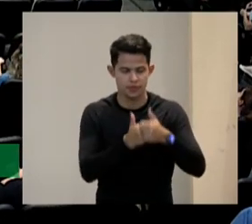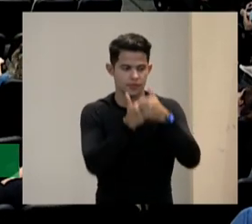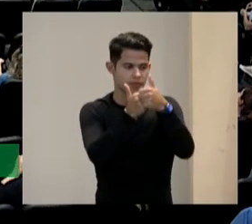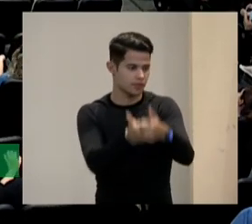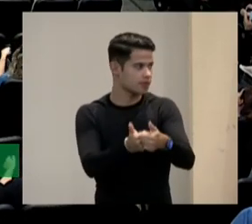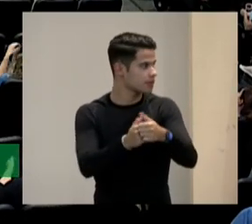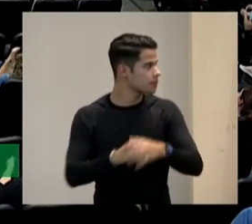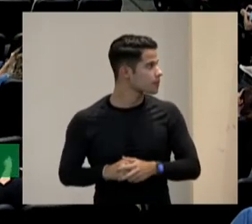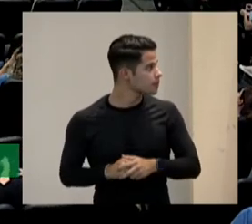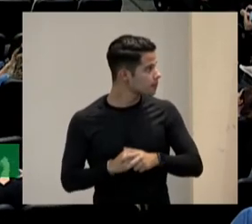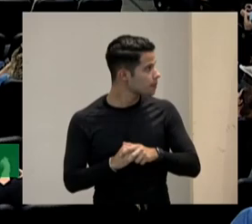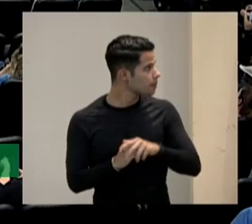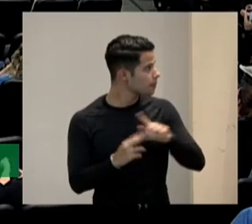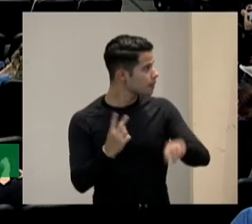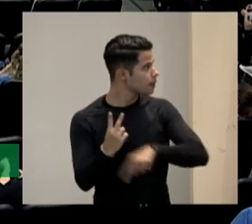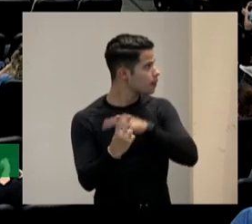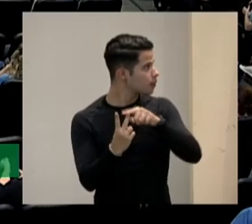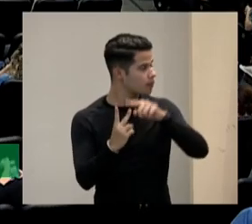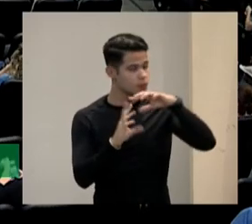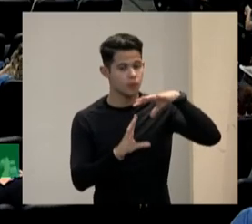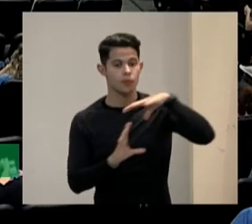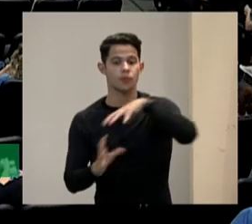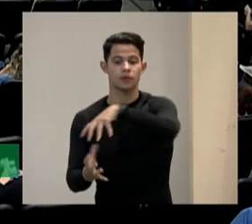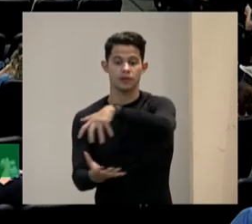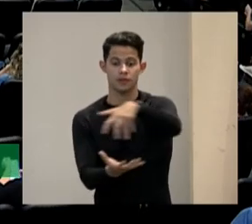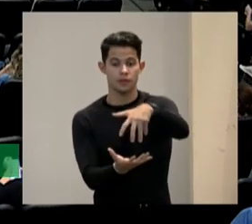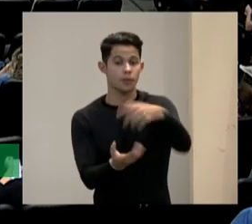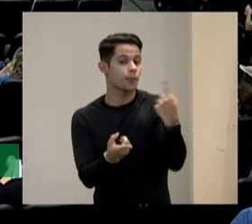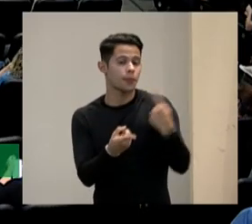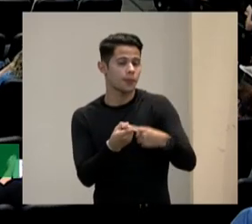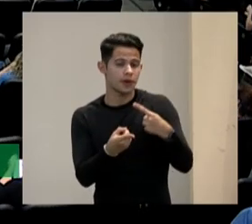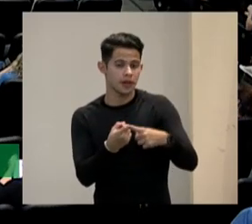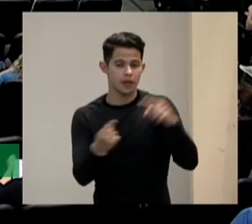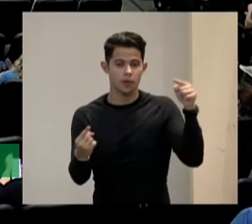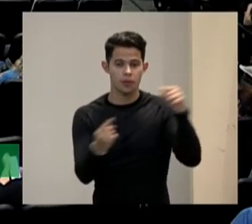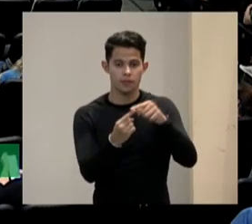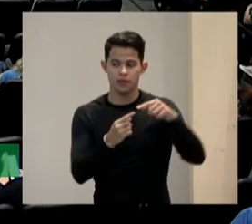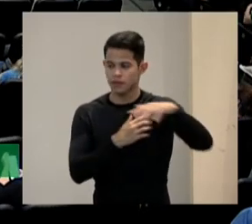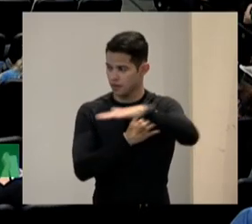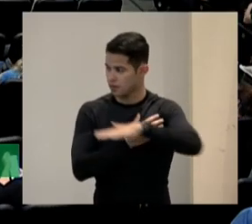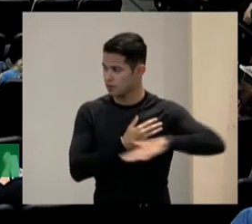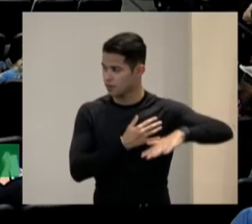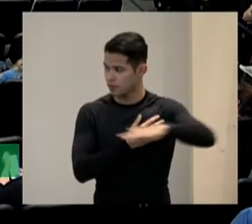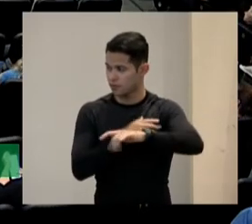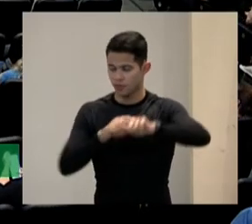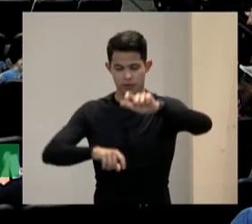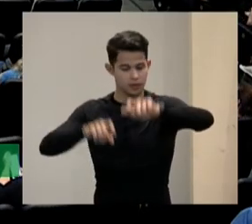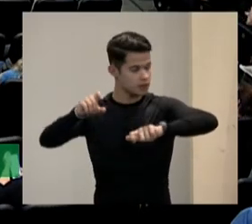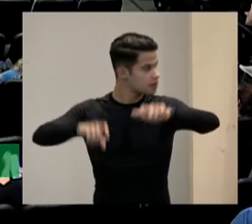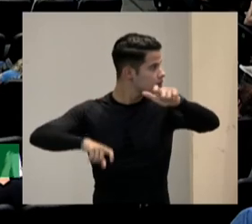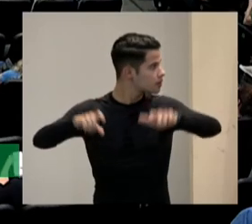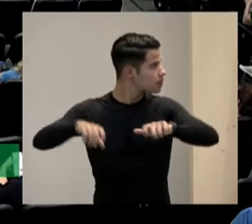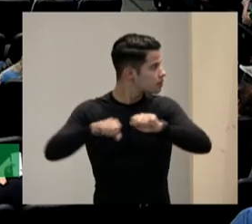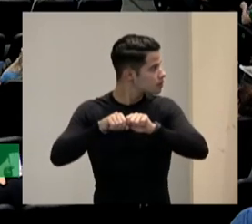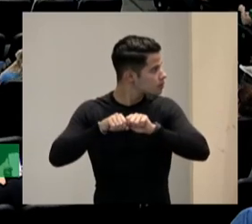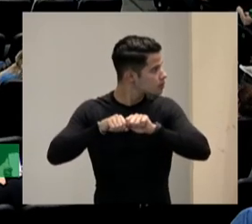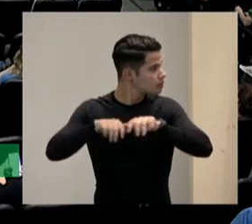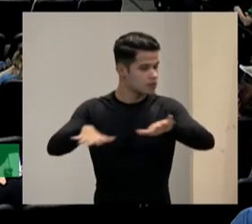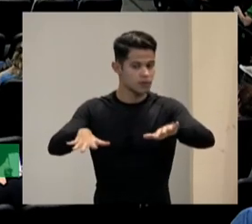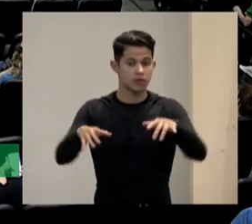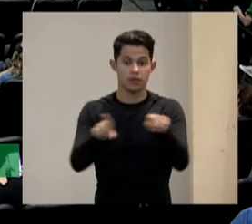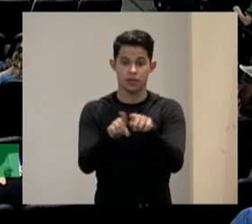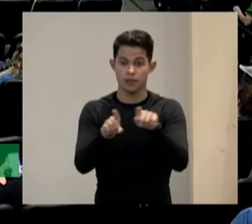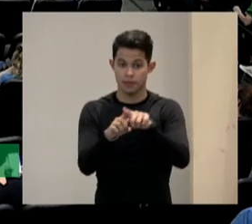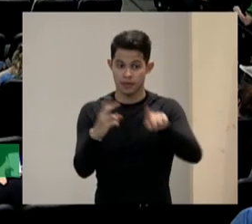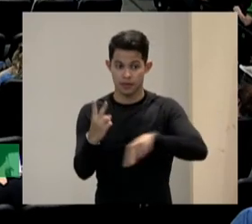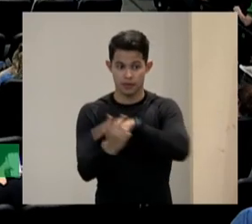planejar universal porque pretende ter a intenção de que seja para todos e portanto inclusivo e